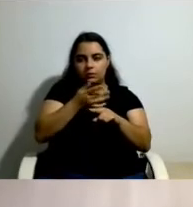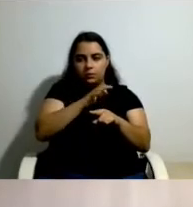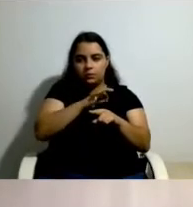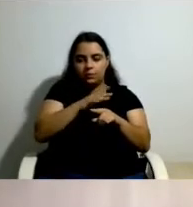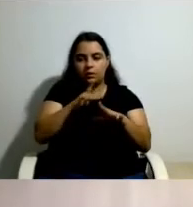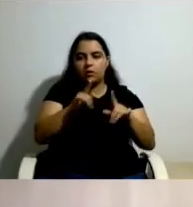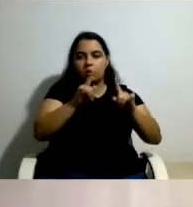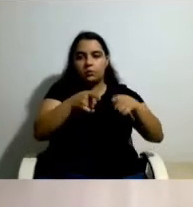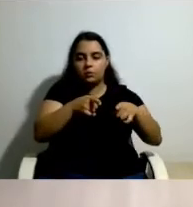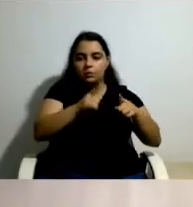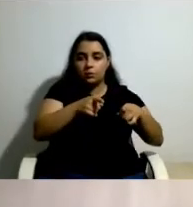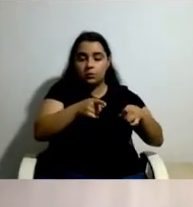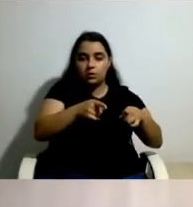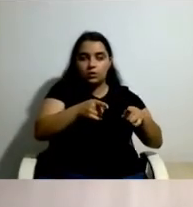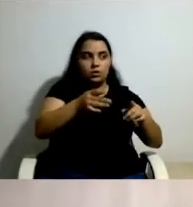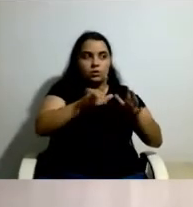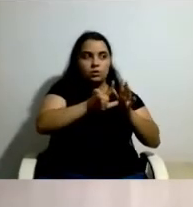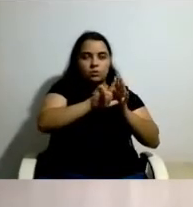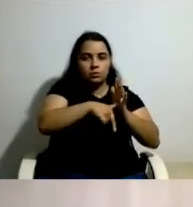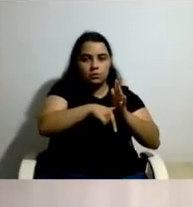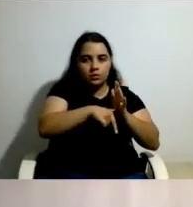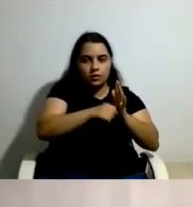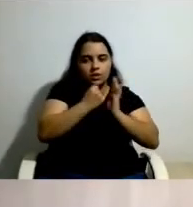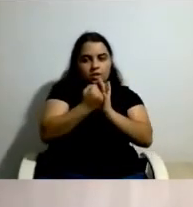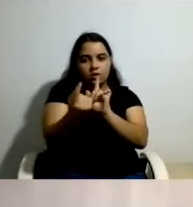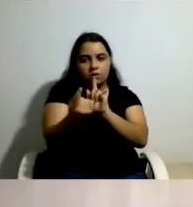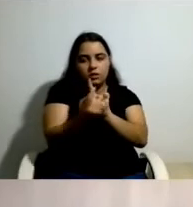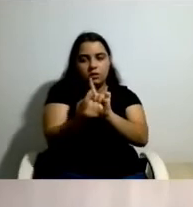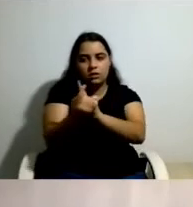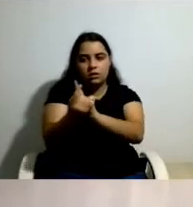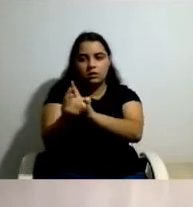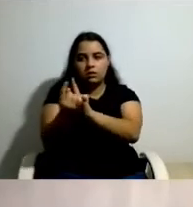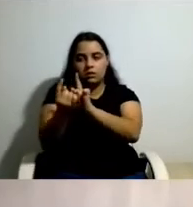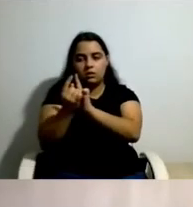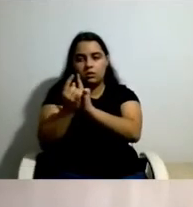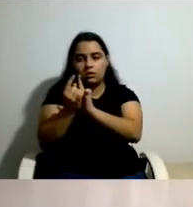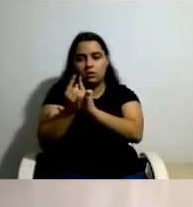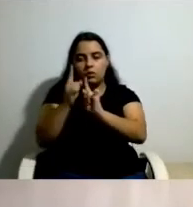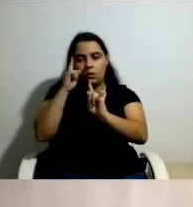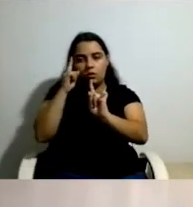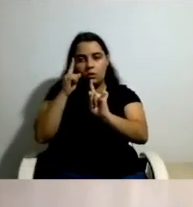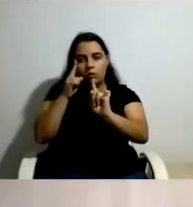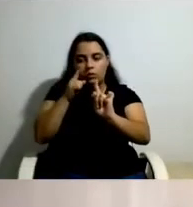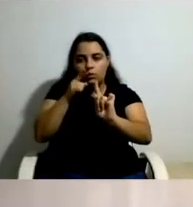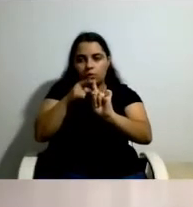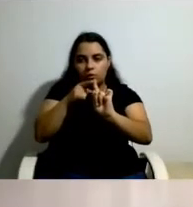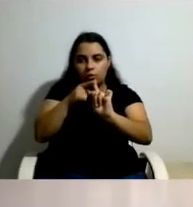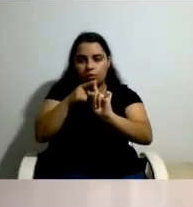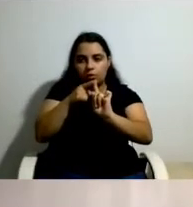parte da duração do projeto, as assistências pessoais estiveram dedicadas a um número muito reduzido de